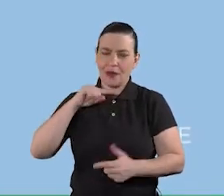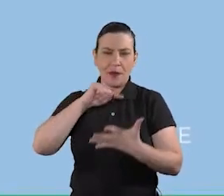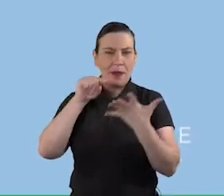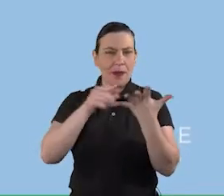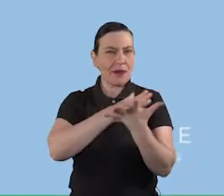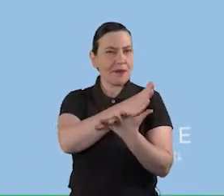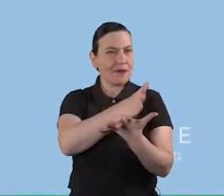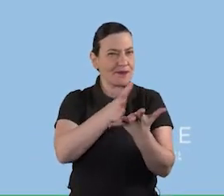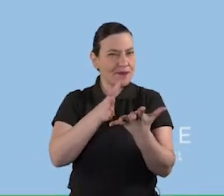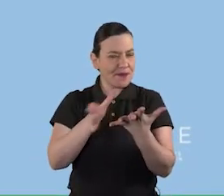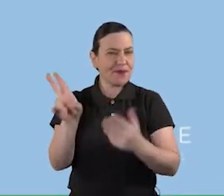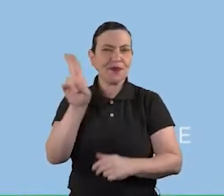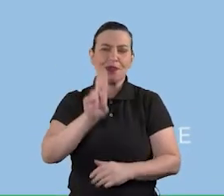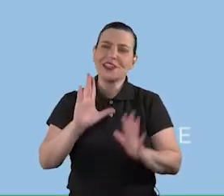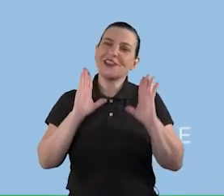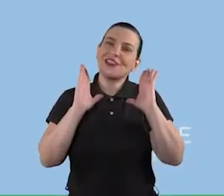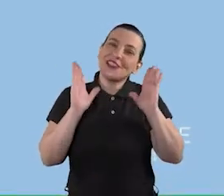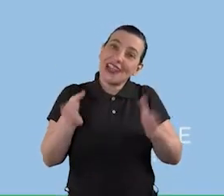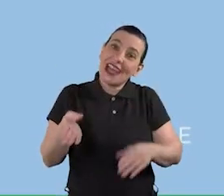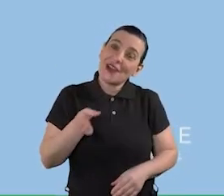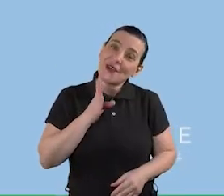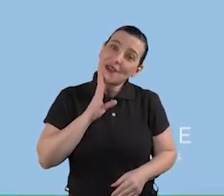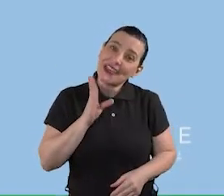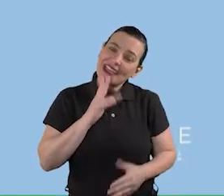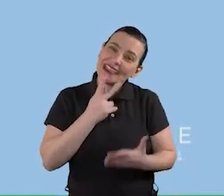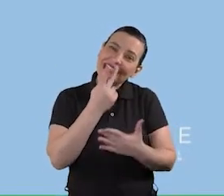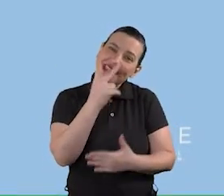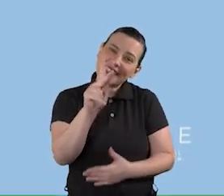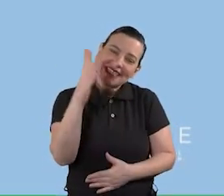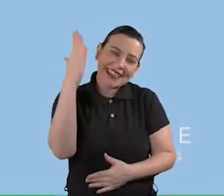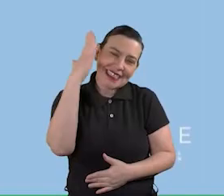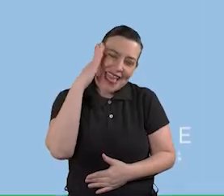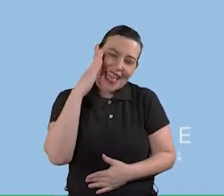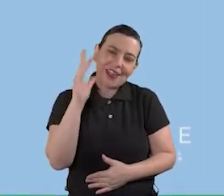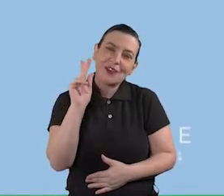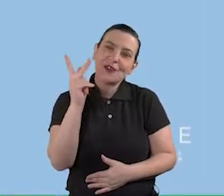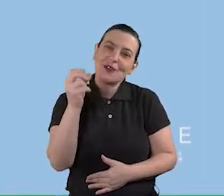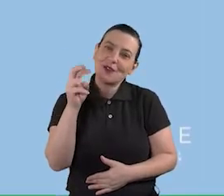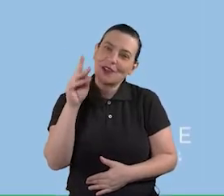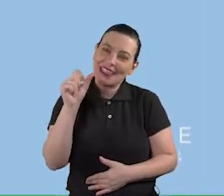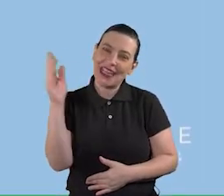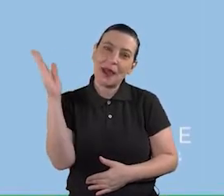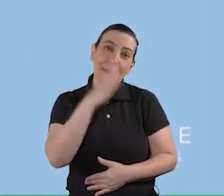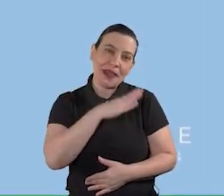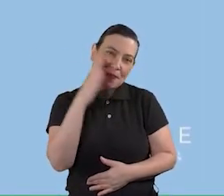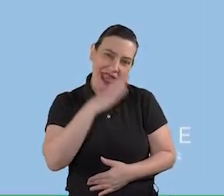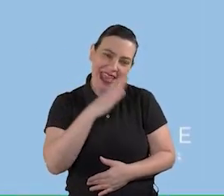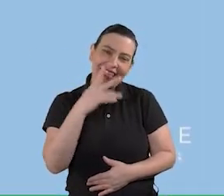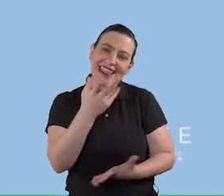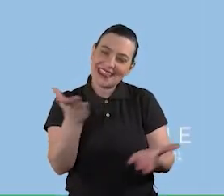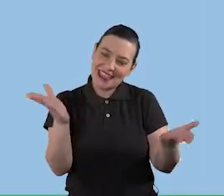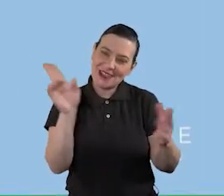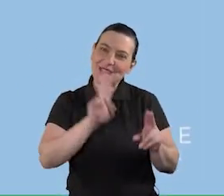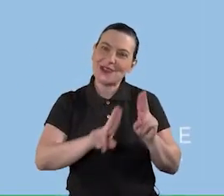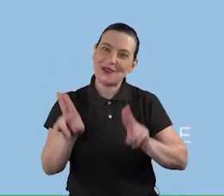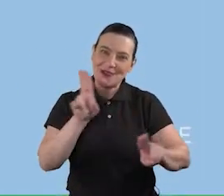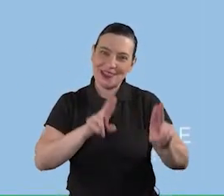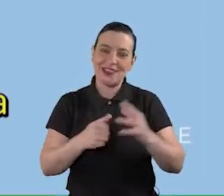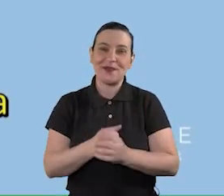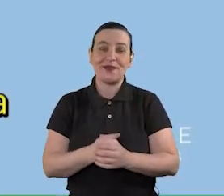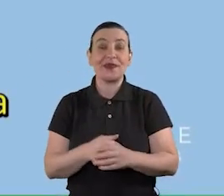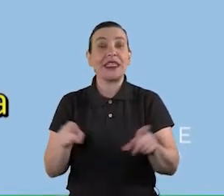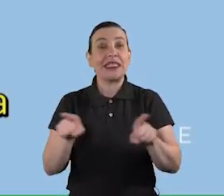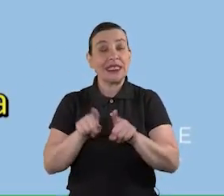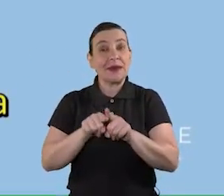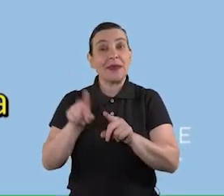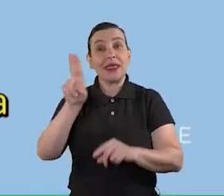vocês já conhecem muitos deles e eu estou certo de que usam hortelã pimenta de muitas maneiras como eu entre muitos outros ele é